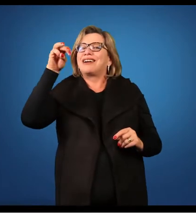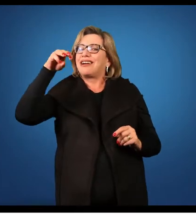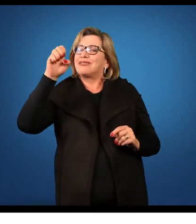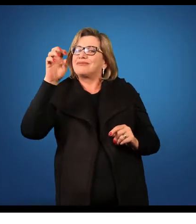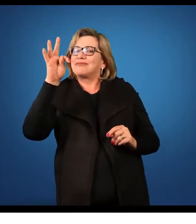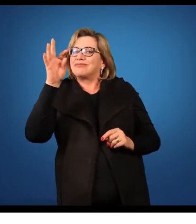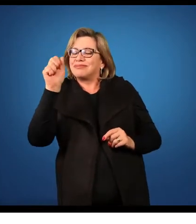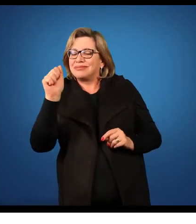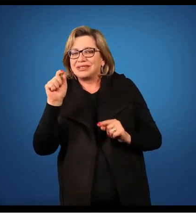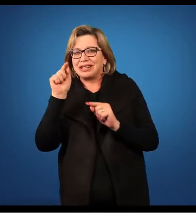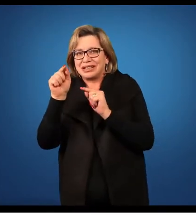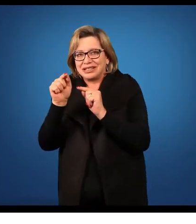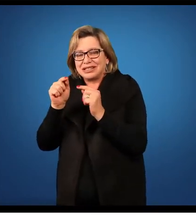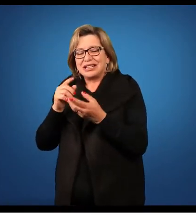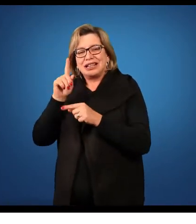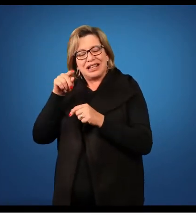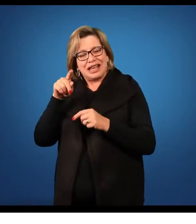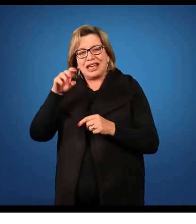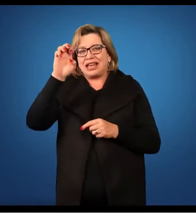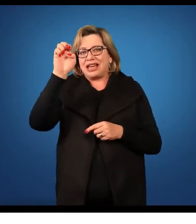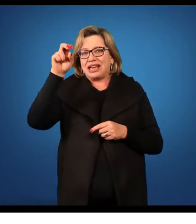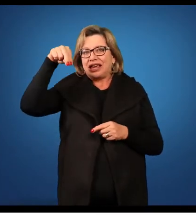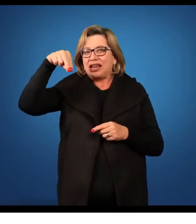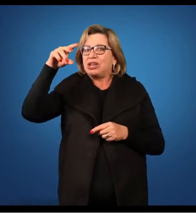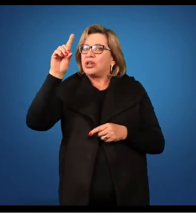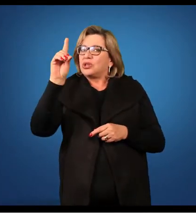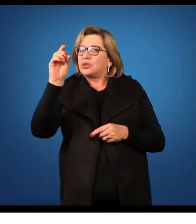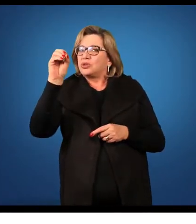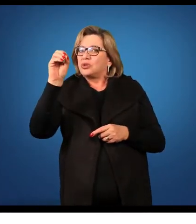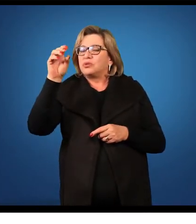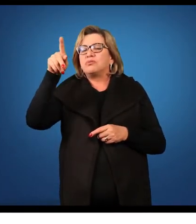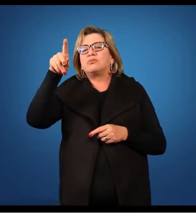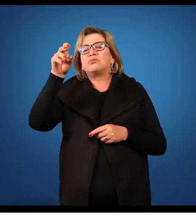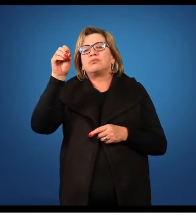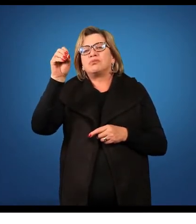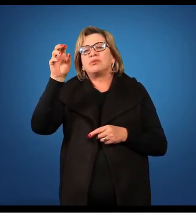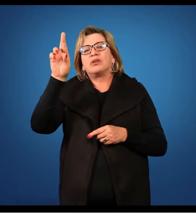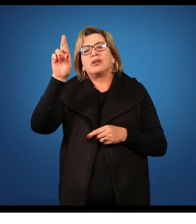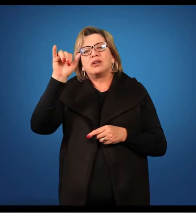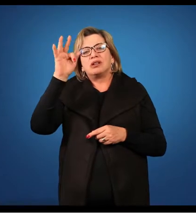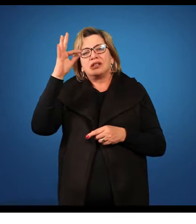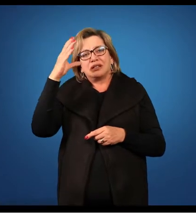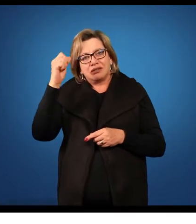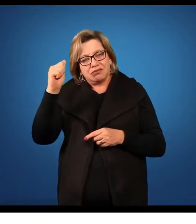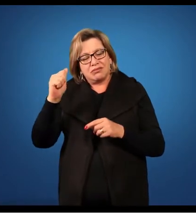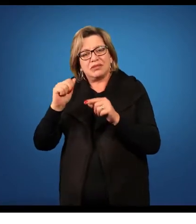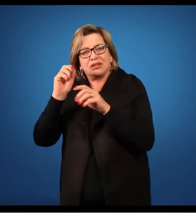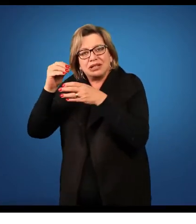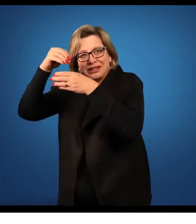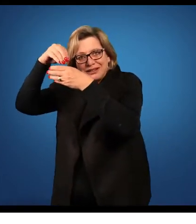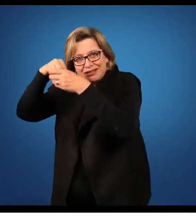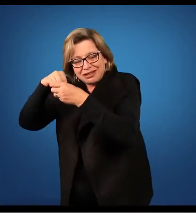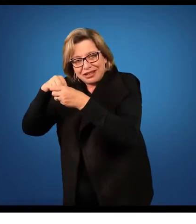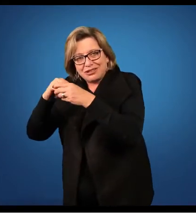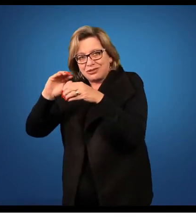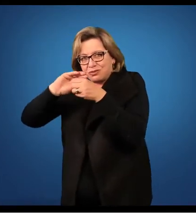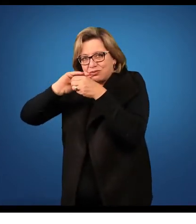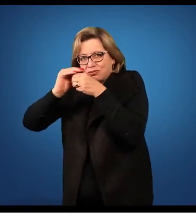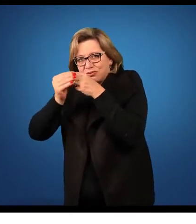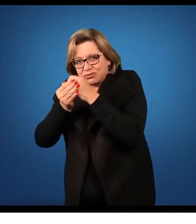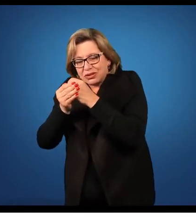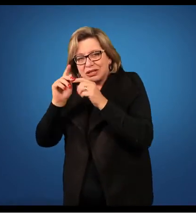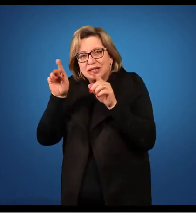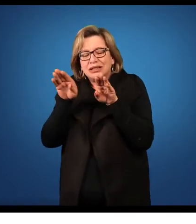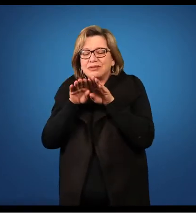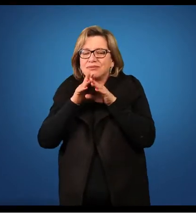endospórica, ela ocorre toda dentro da parede do esporo. E uma característica muito importante desse